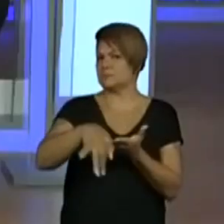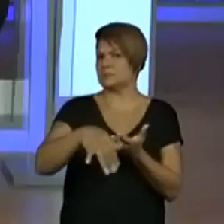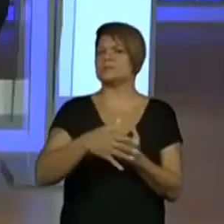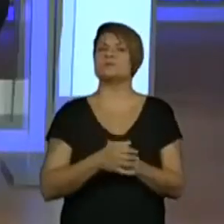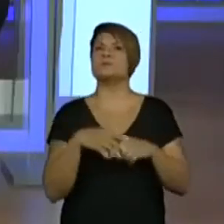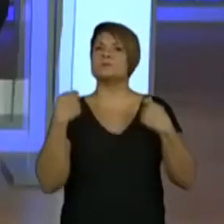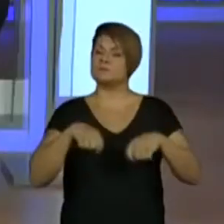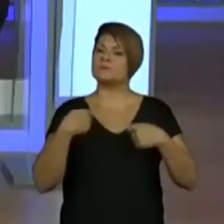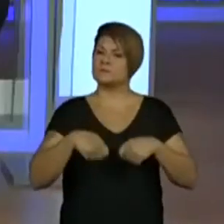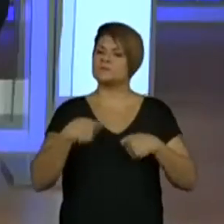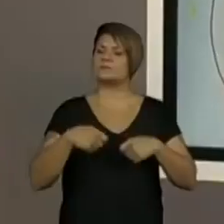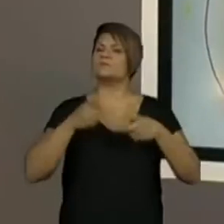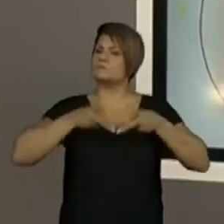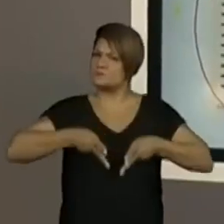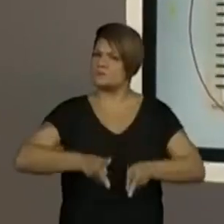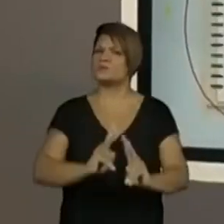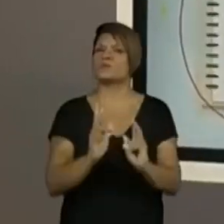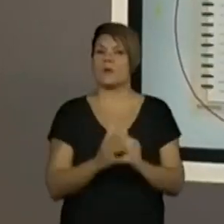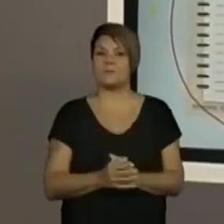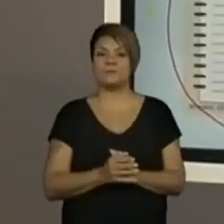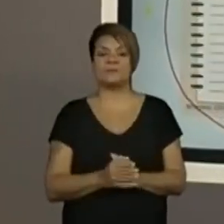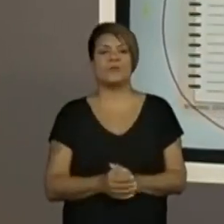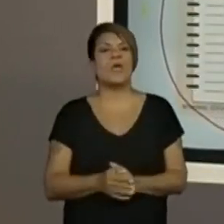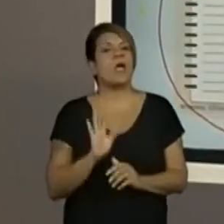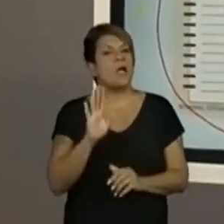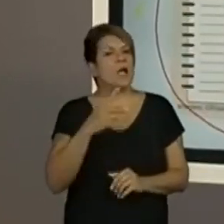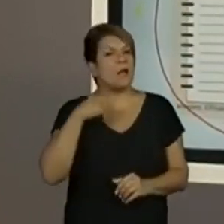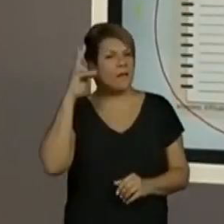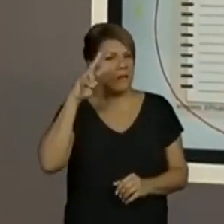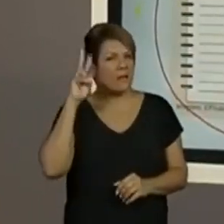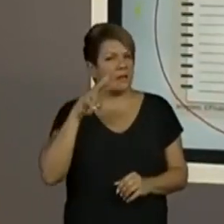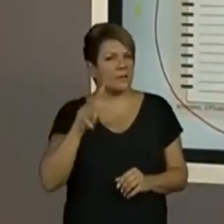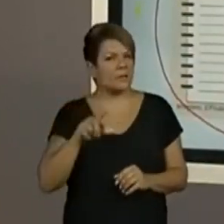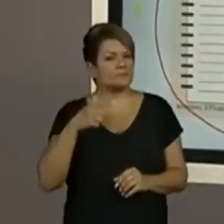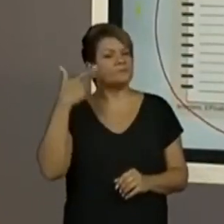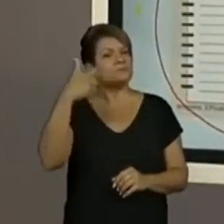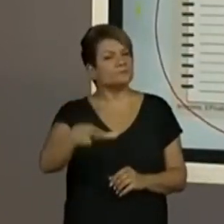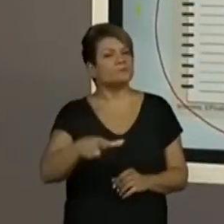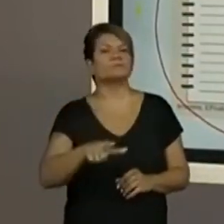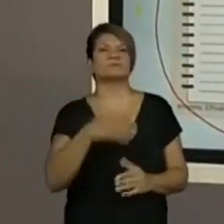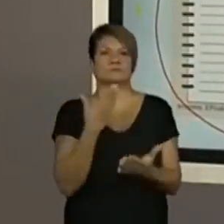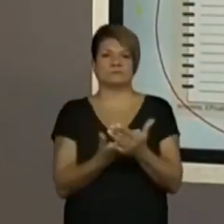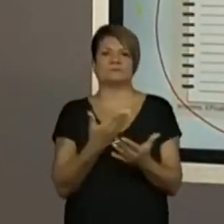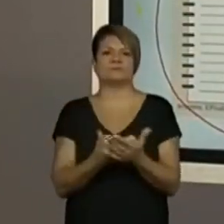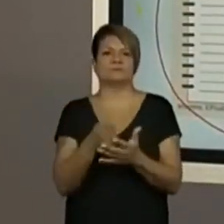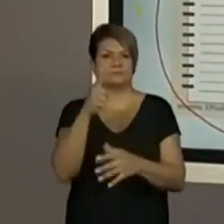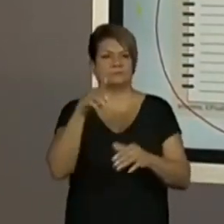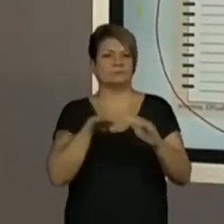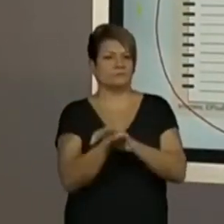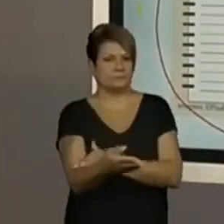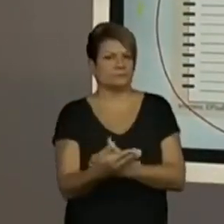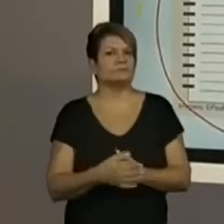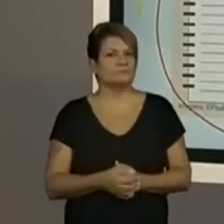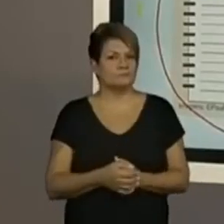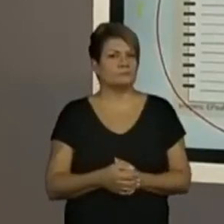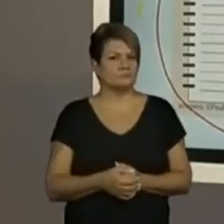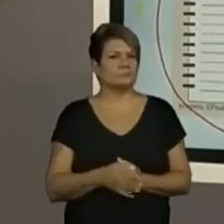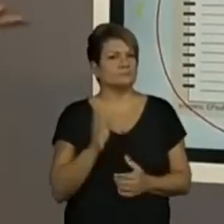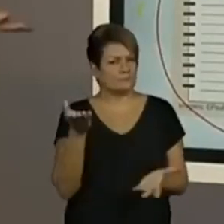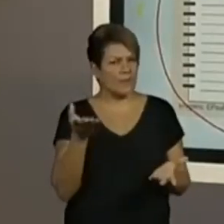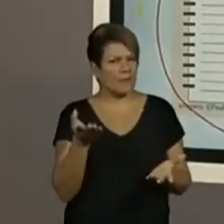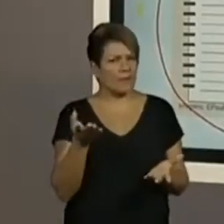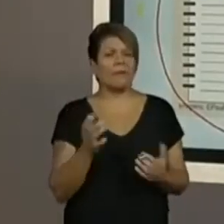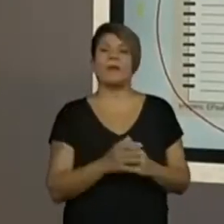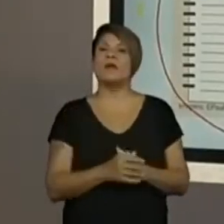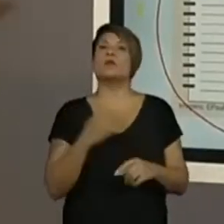continuidade. Mas será que vocês vão lembrar qual é o próximo passo da nossa aula? Vocês já estão bem acostumados, né, professora Kelly? Sim. Até porque